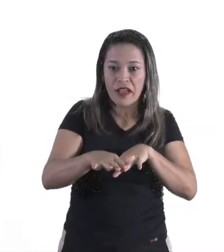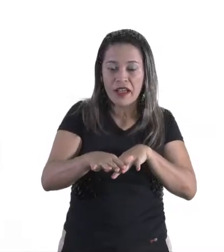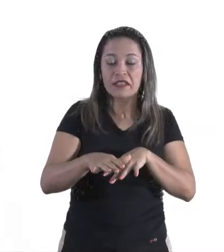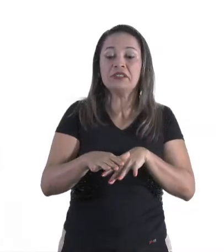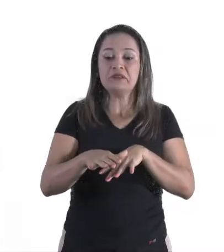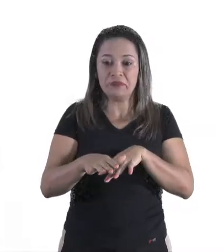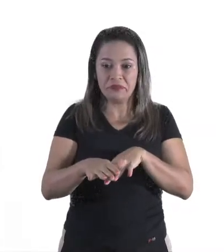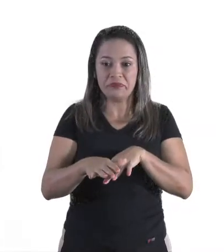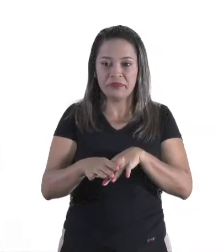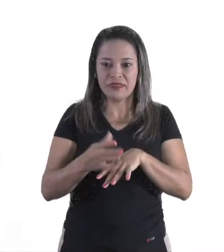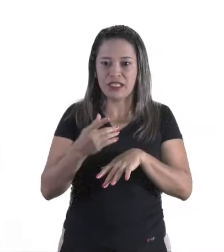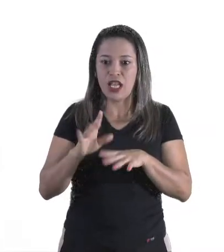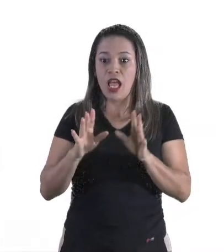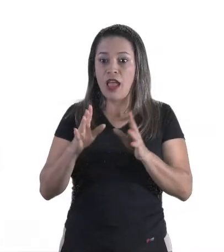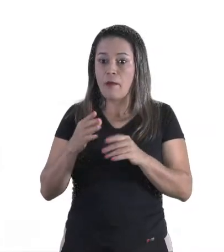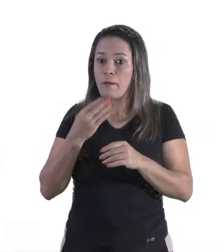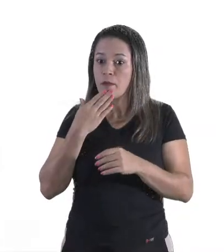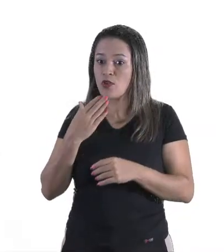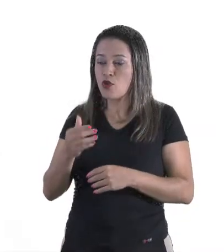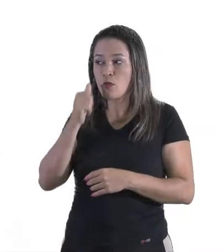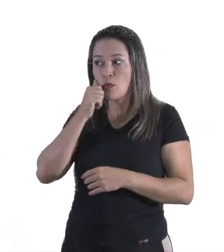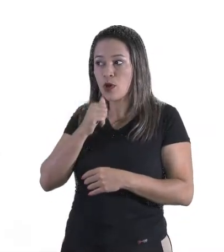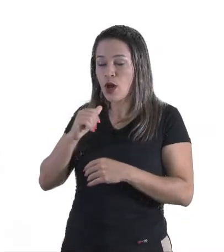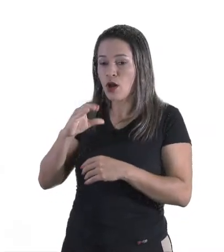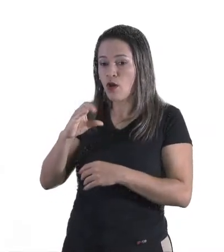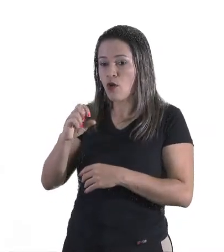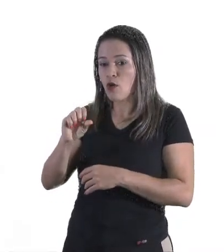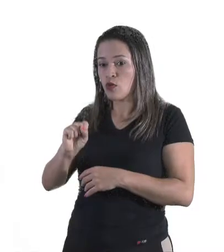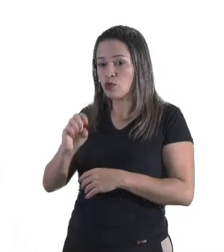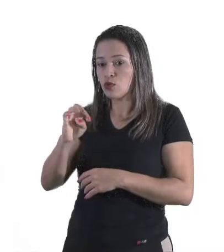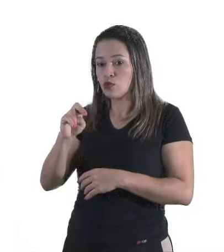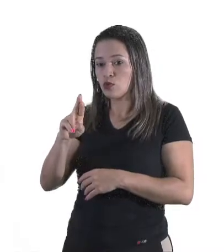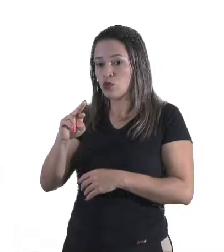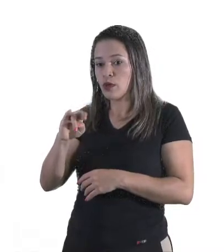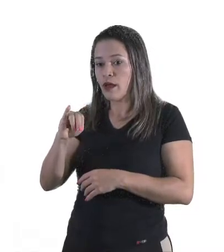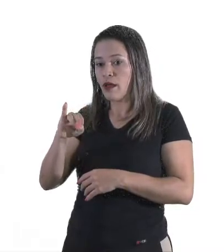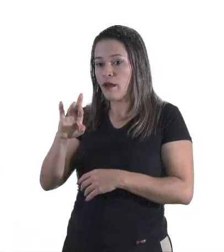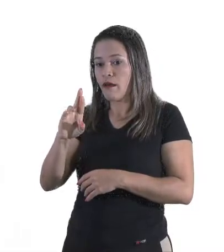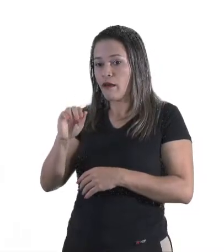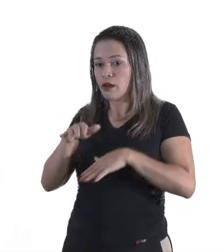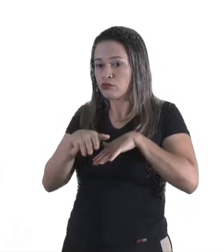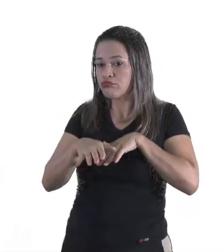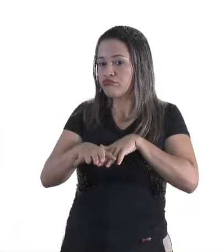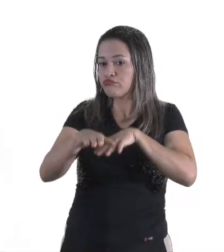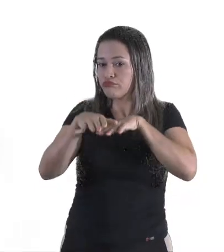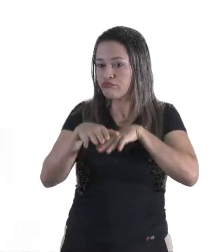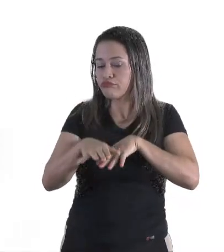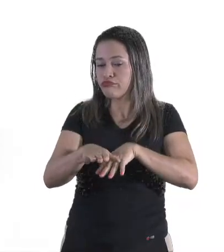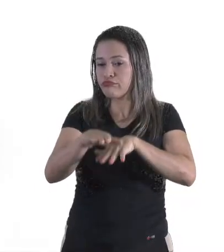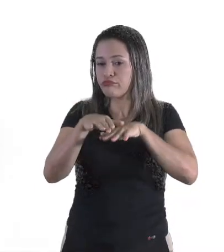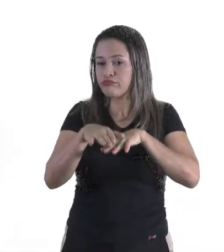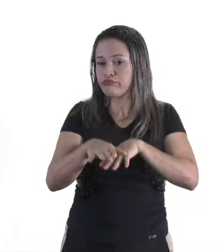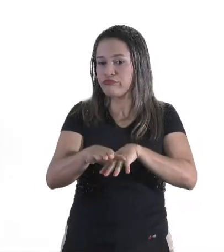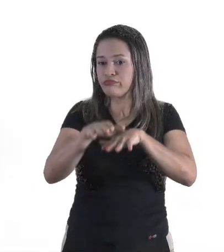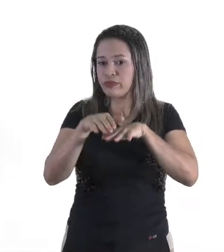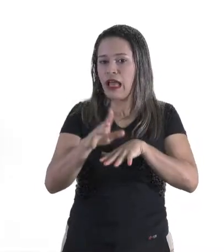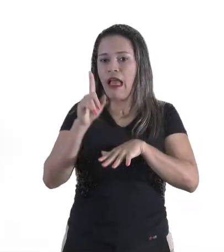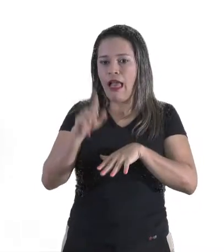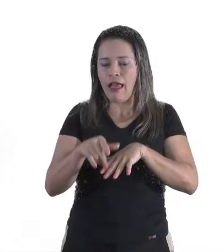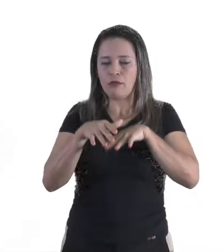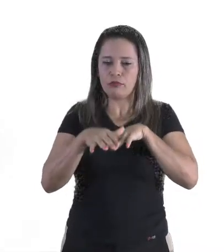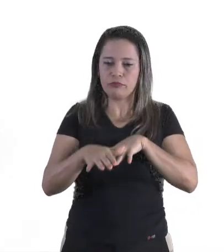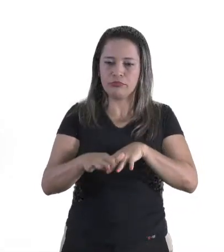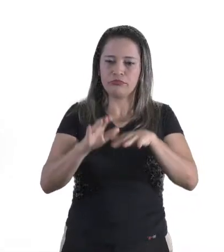pediu para a costureira fazer uma roupa para você? Isso mesmo, gente. Essa daí é a costureira. E é uma máquina de